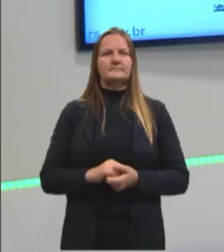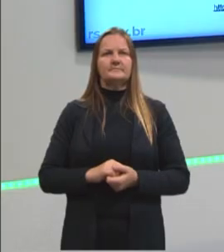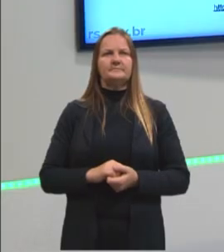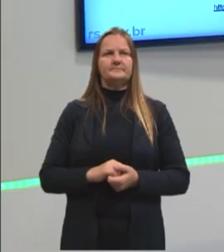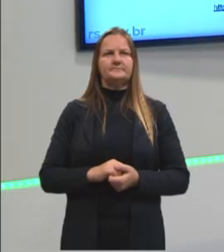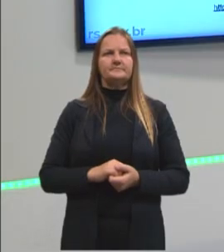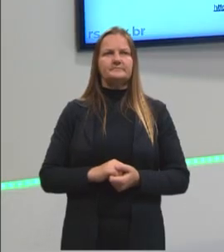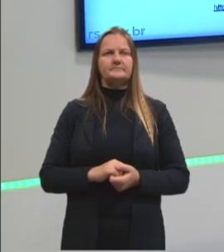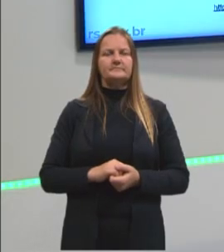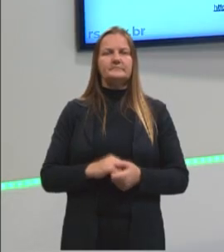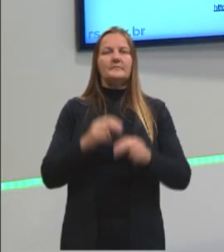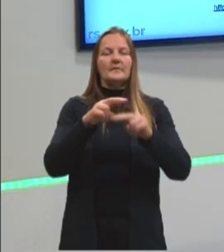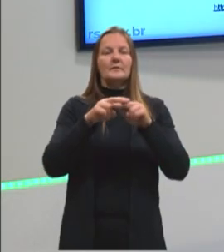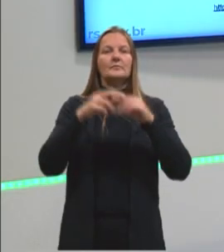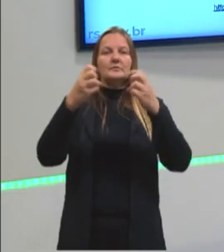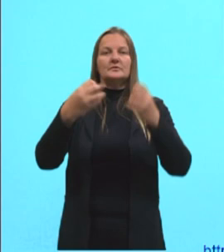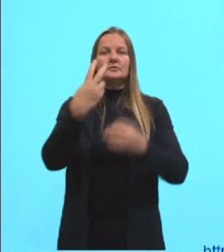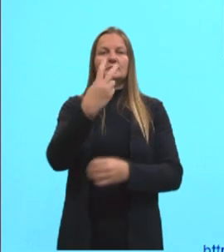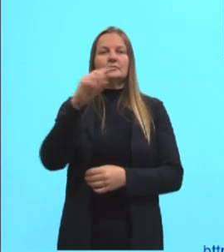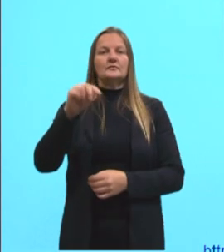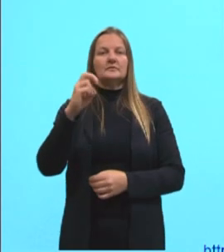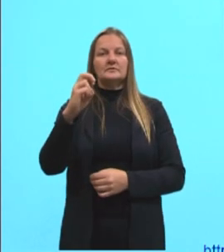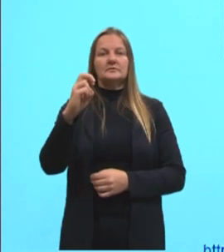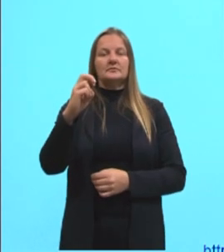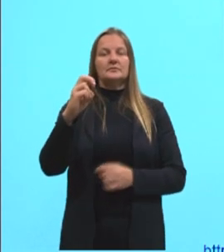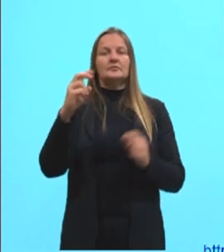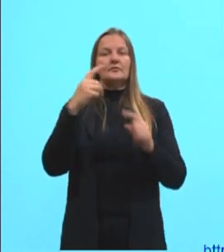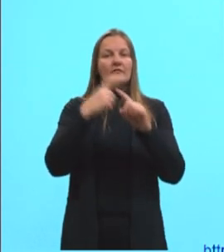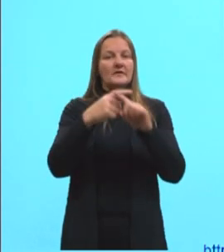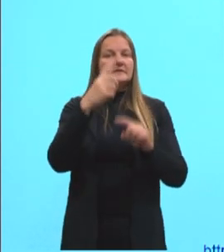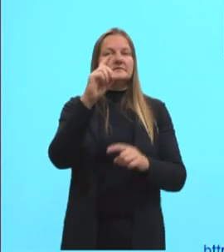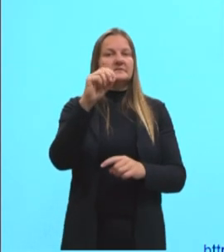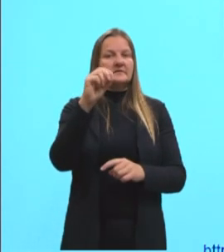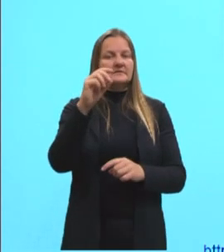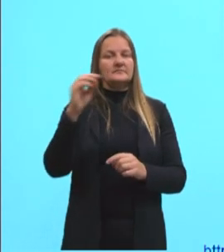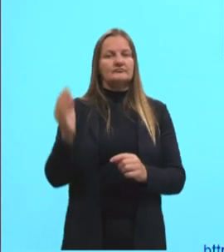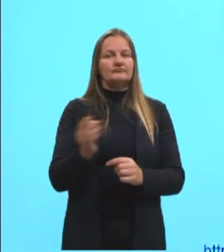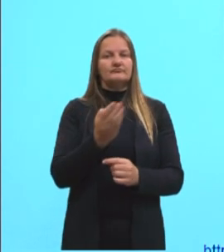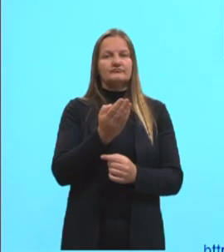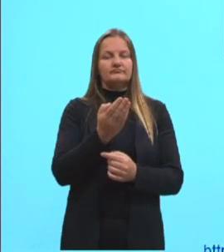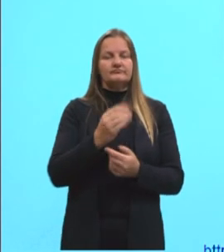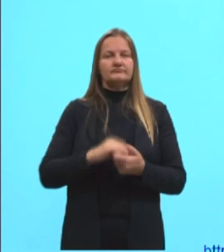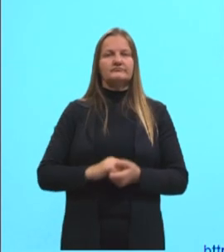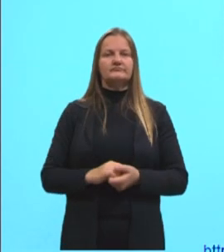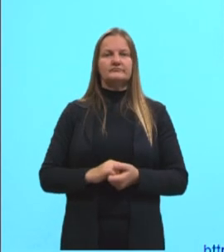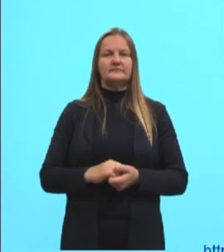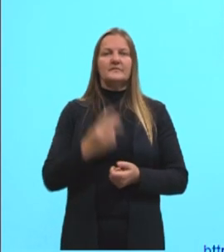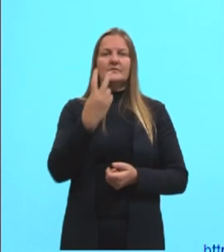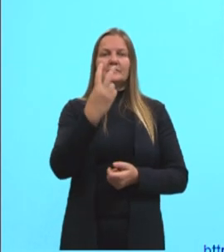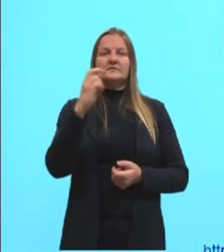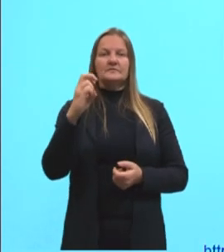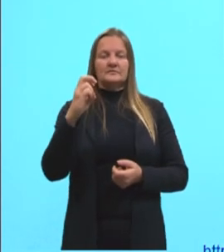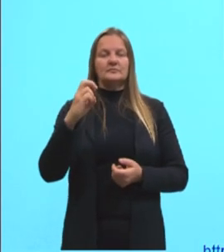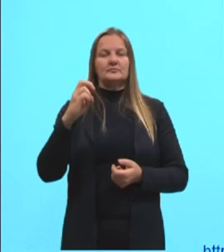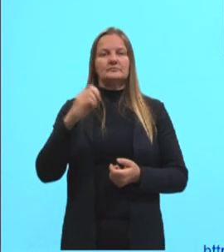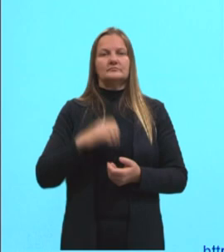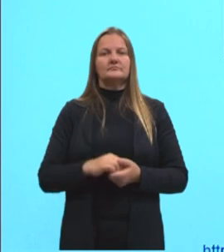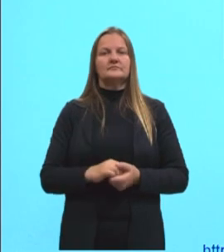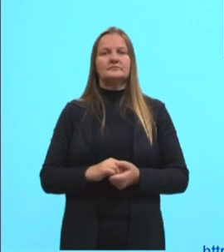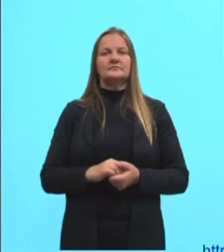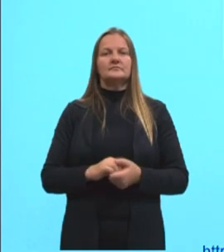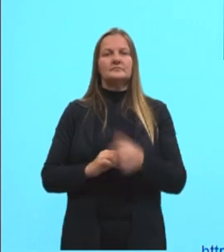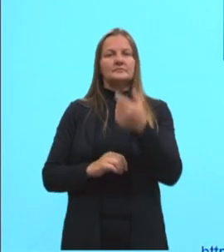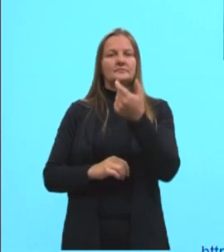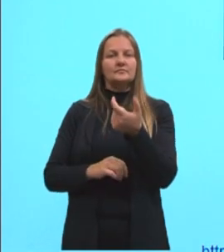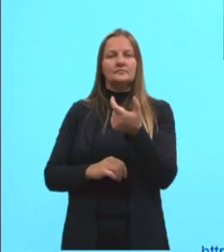Portanto, o 2,5 será multiplicado por 10. Portanto, 25, né? E a unidade